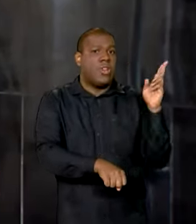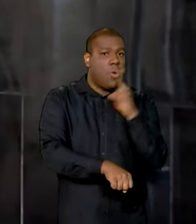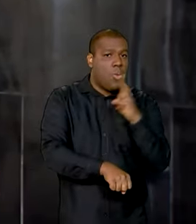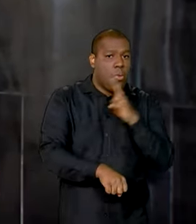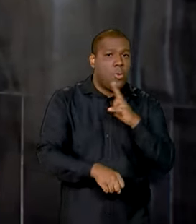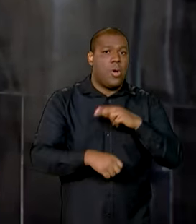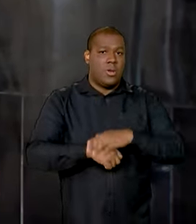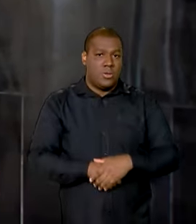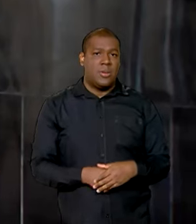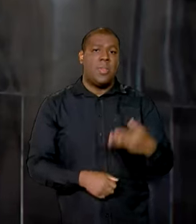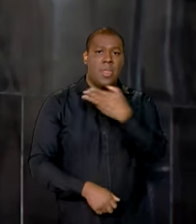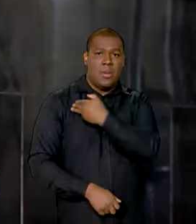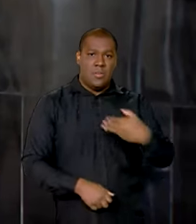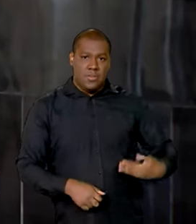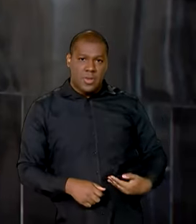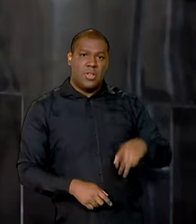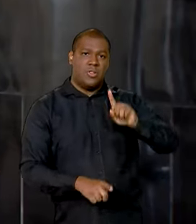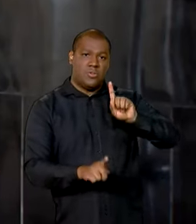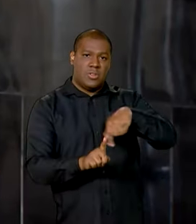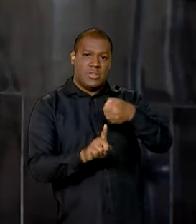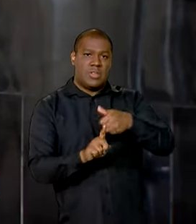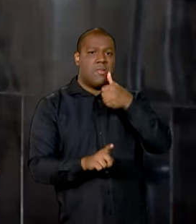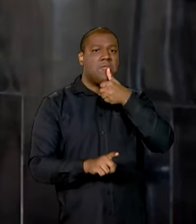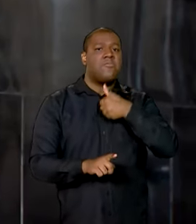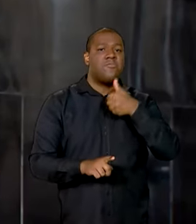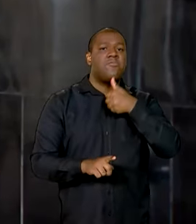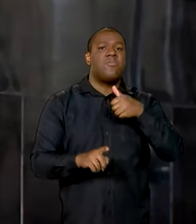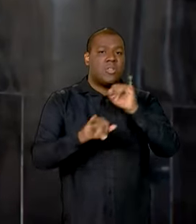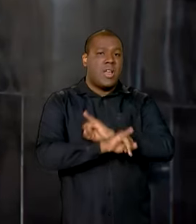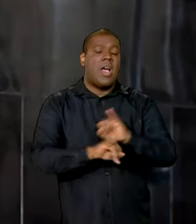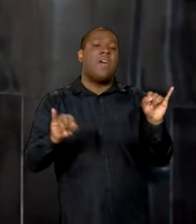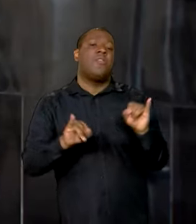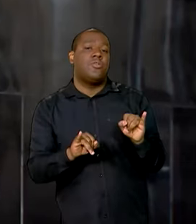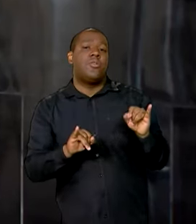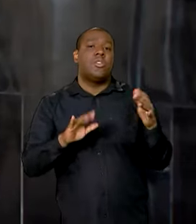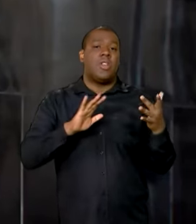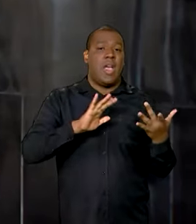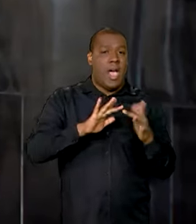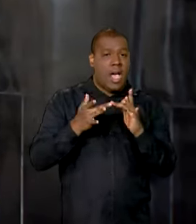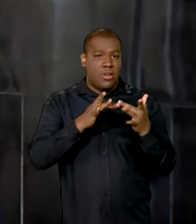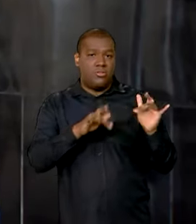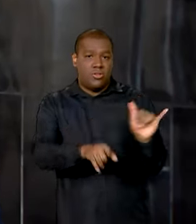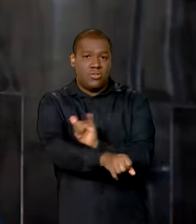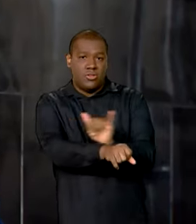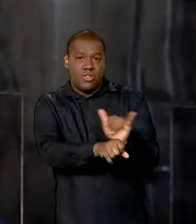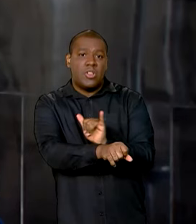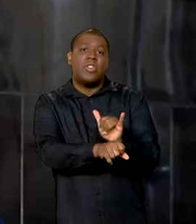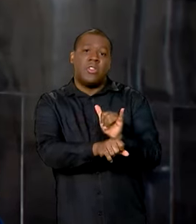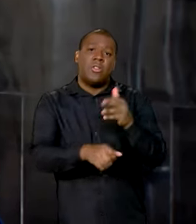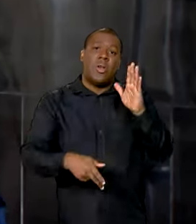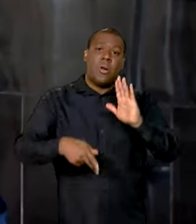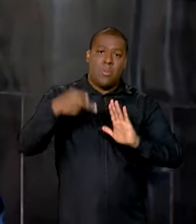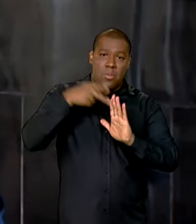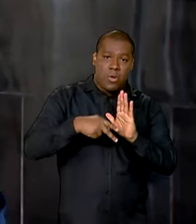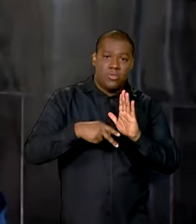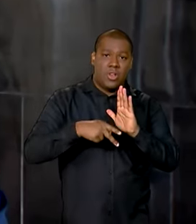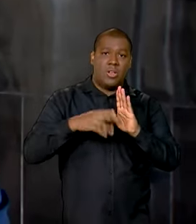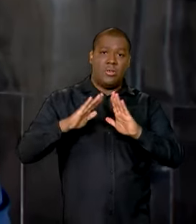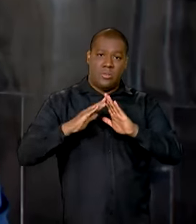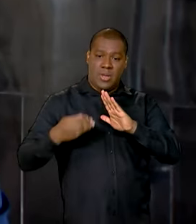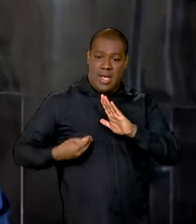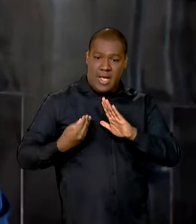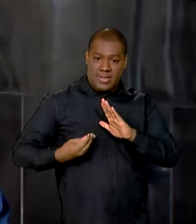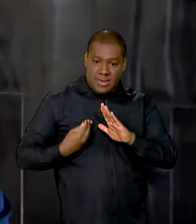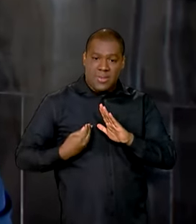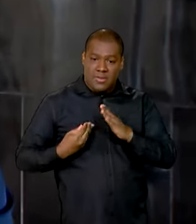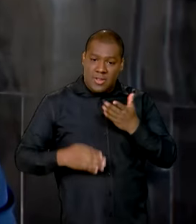dessa comitiva do presidente Lula, ele falou que deve implementar as ações na região por meio do programa Minha Casa Minha Vida Calamidade.